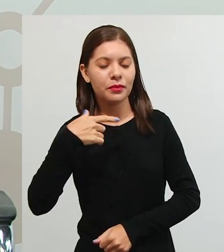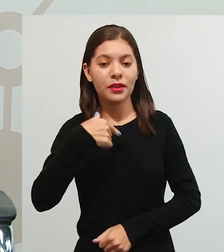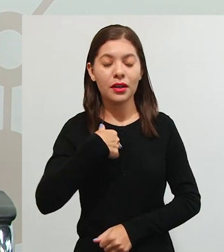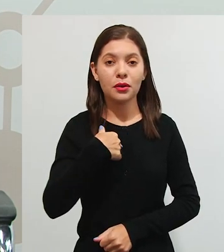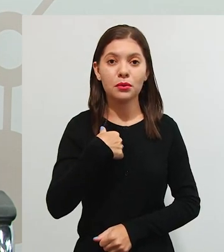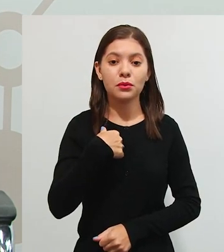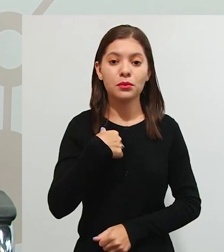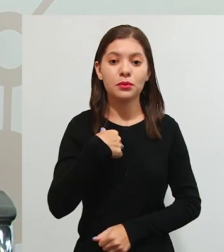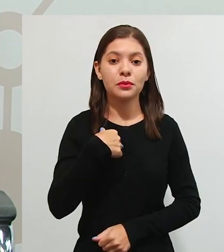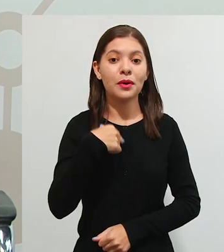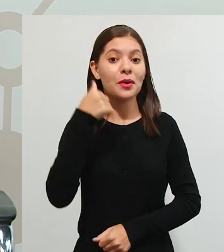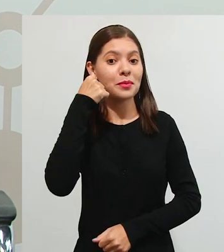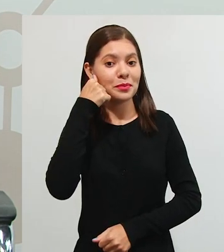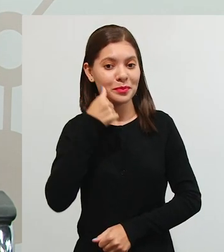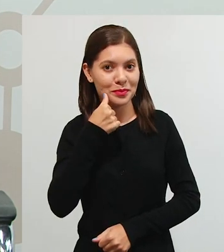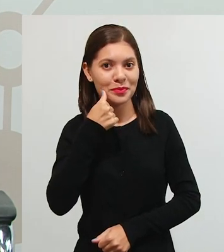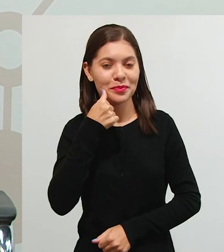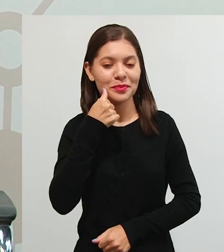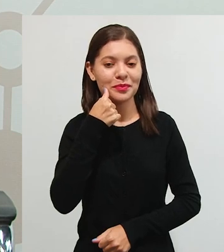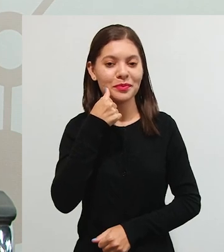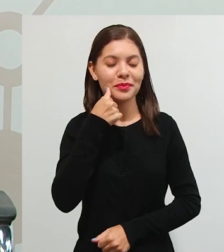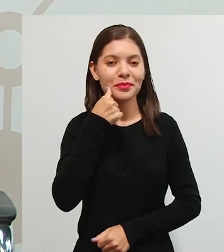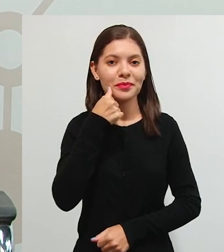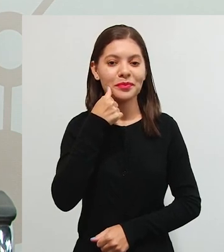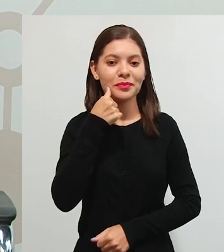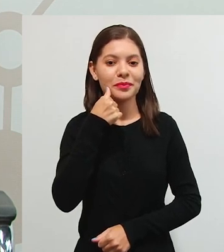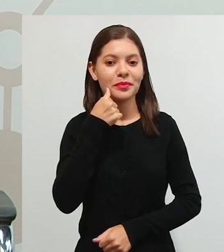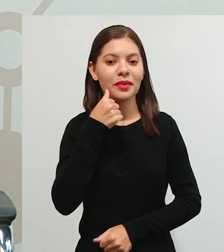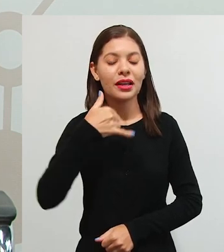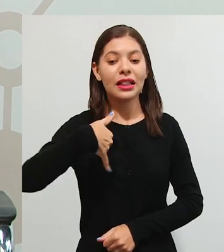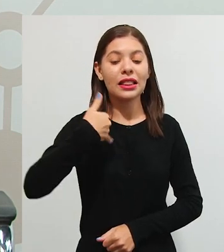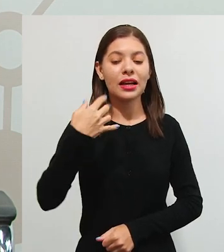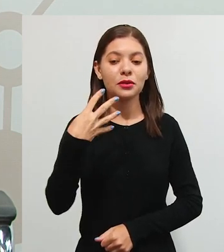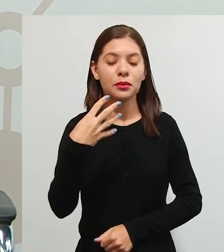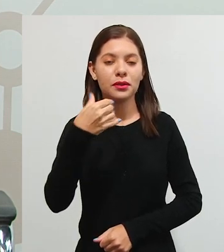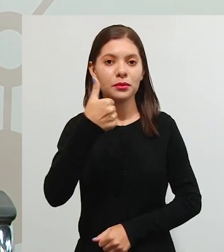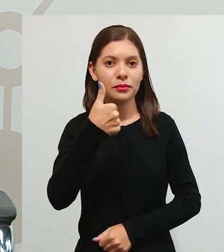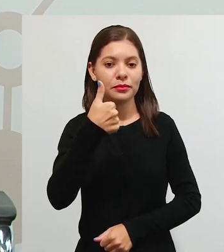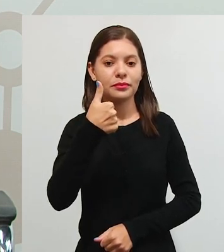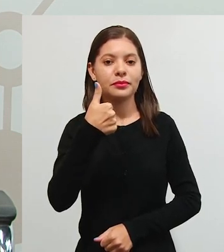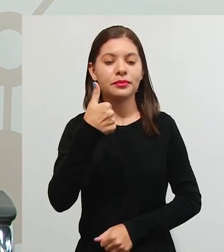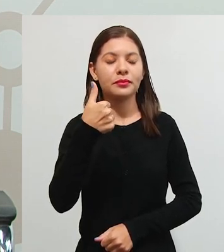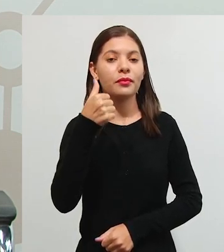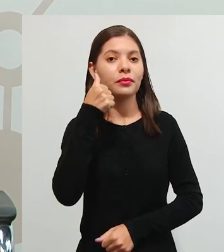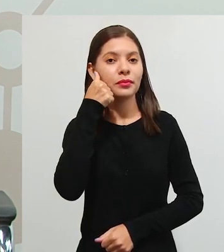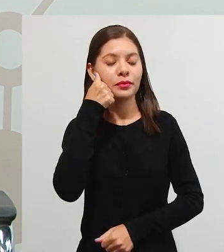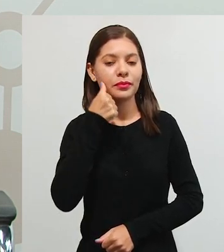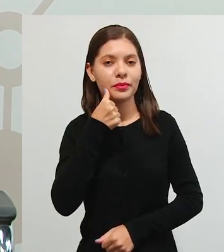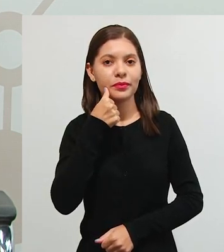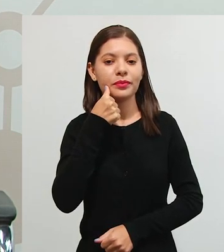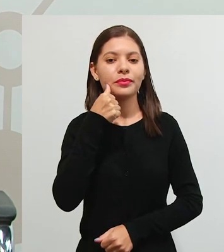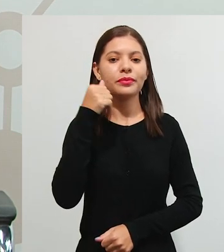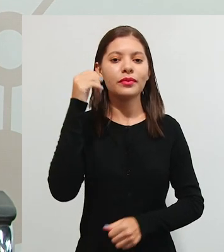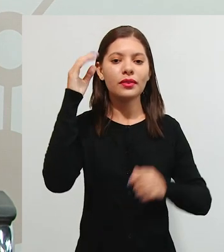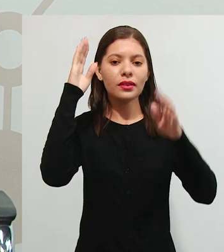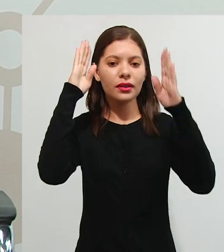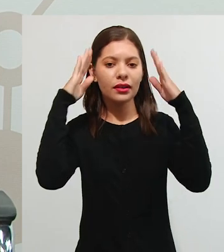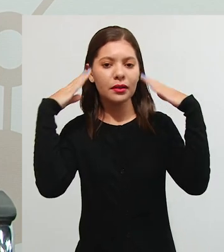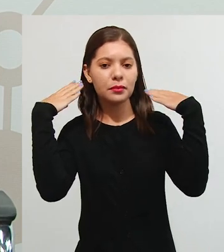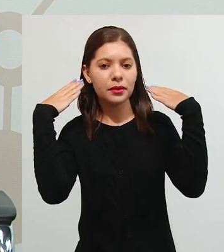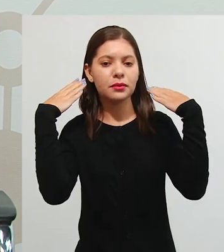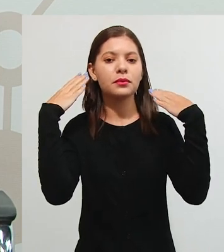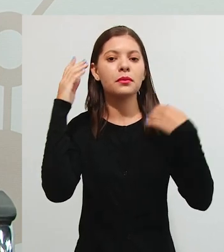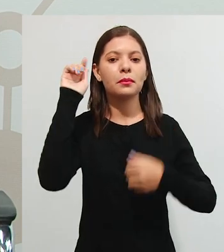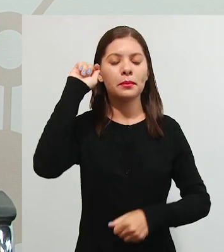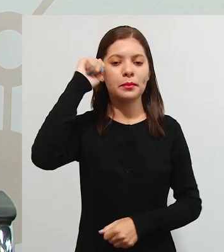Eu sou uma mulher de 40 anos, uma mulher de cabelos